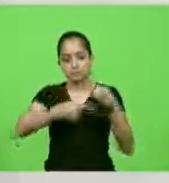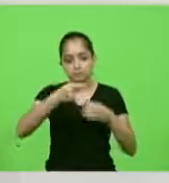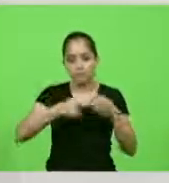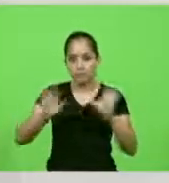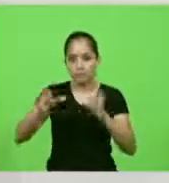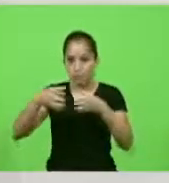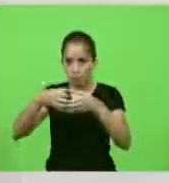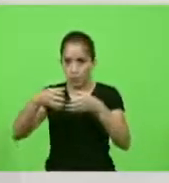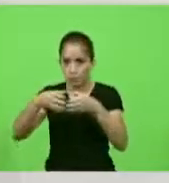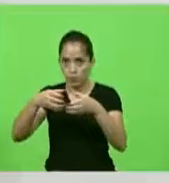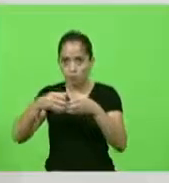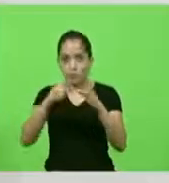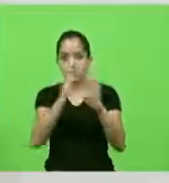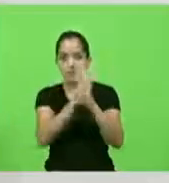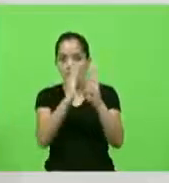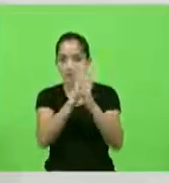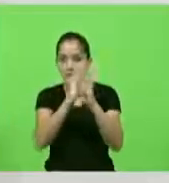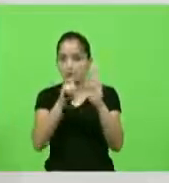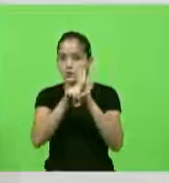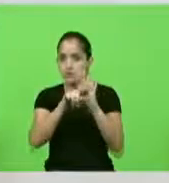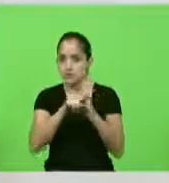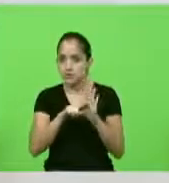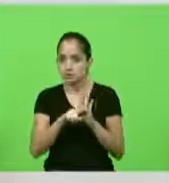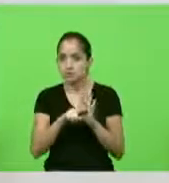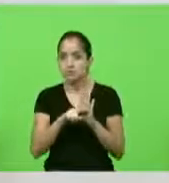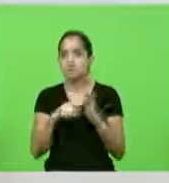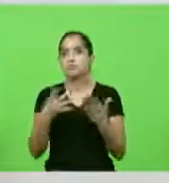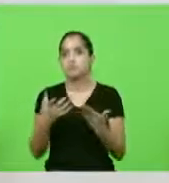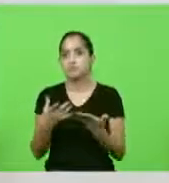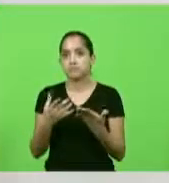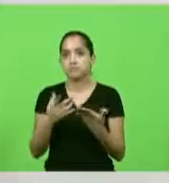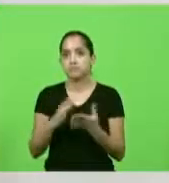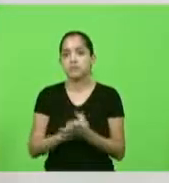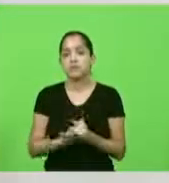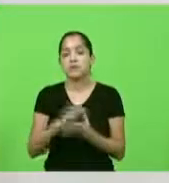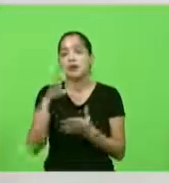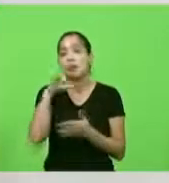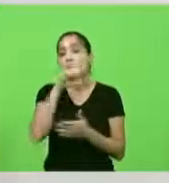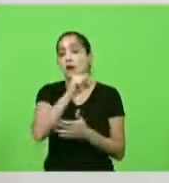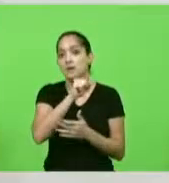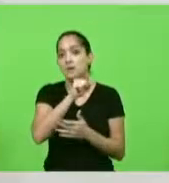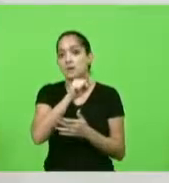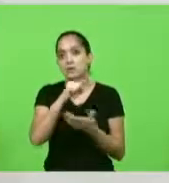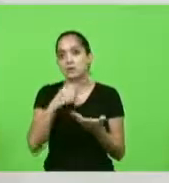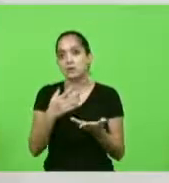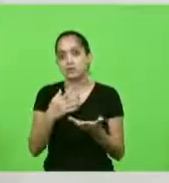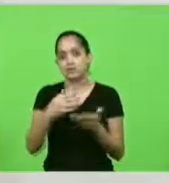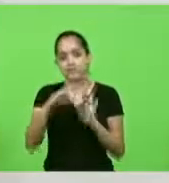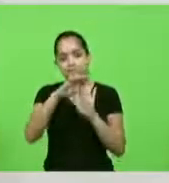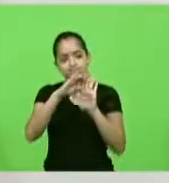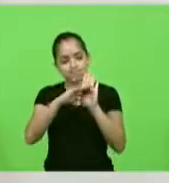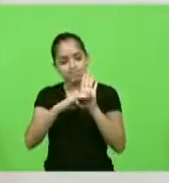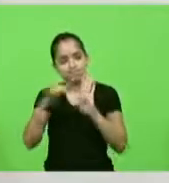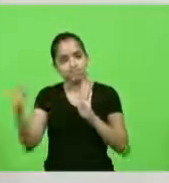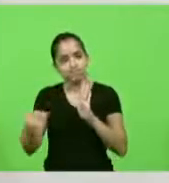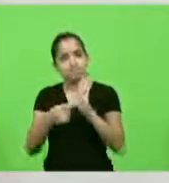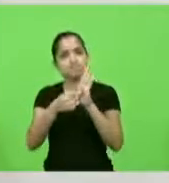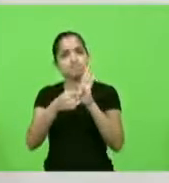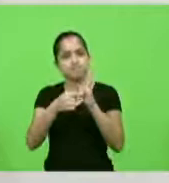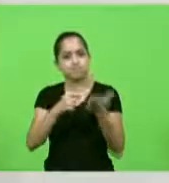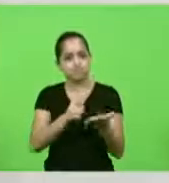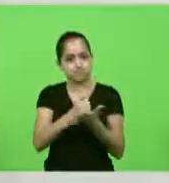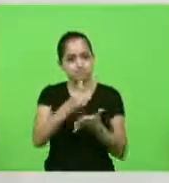fiz uma foi uma ação rápida se a matéria denunciando a compra foi